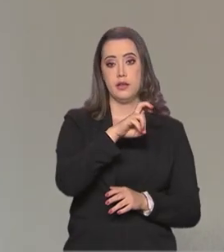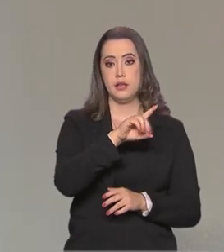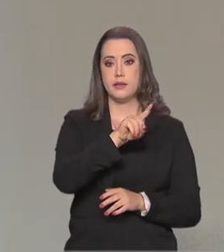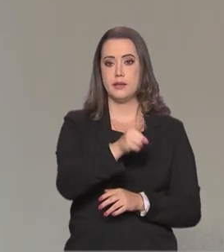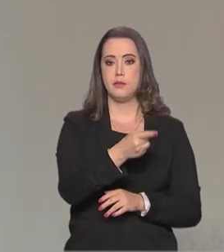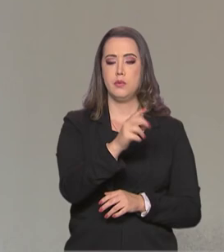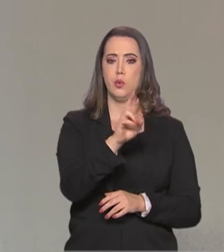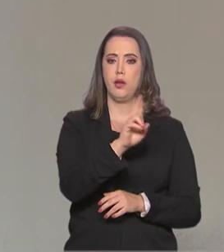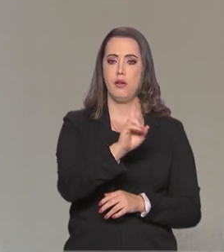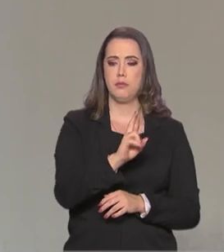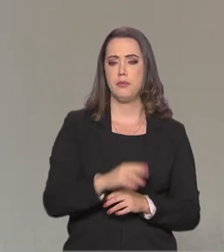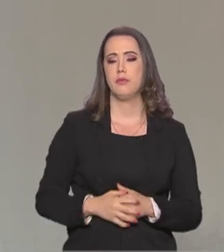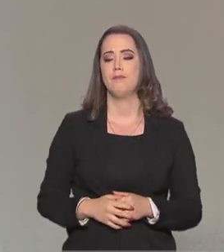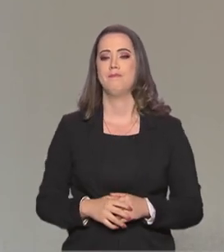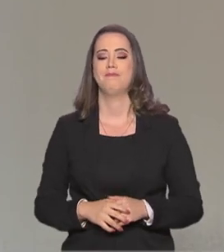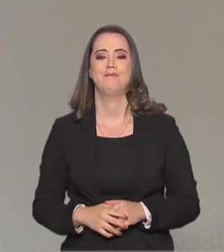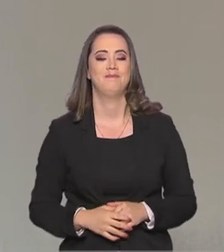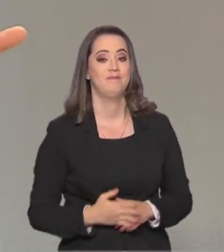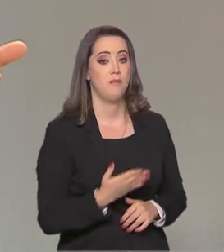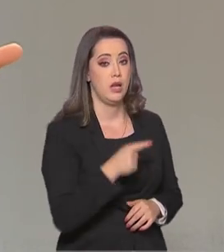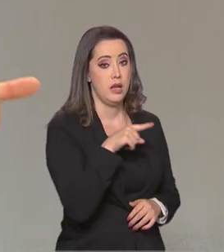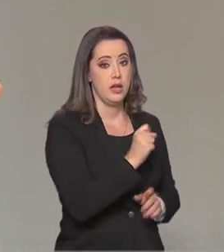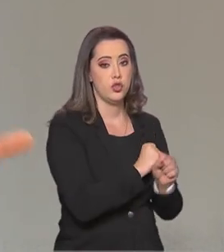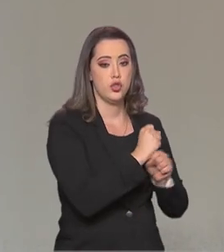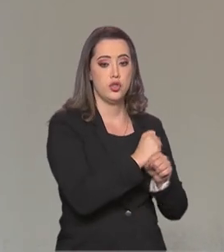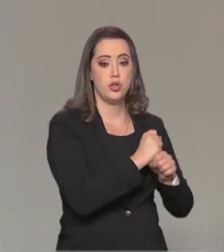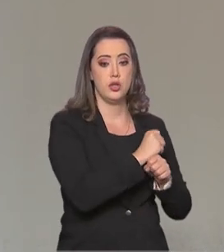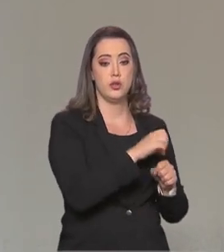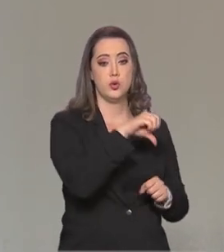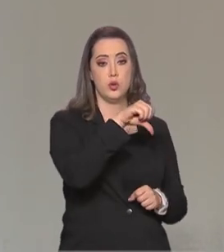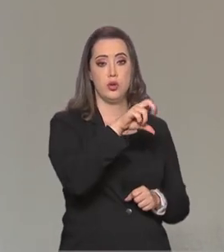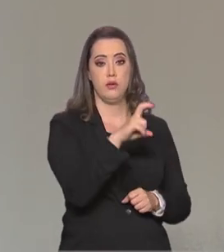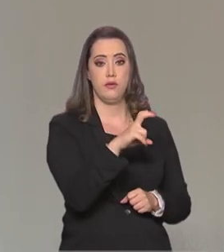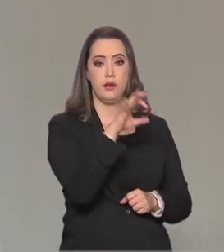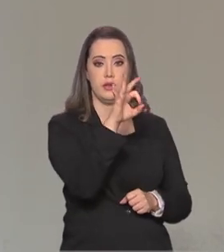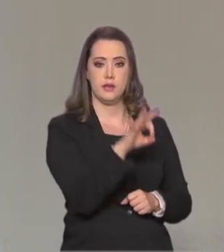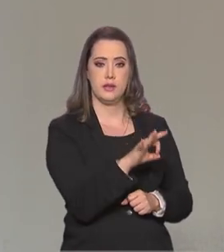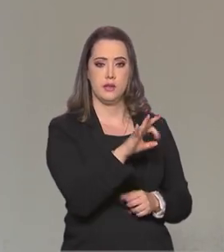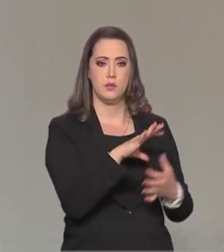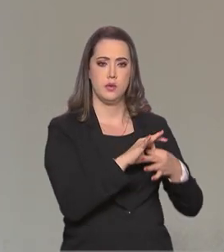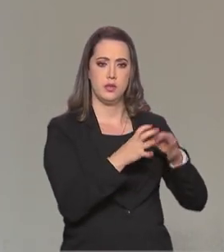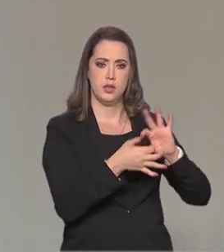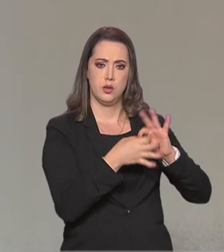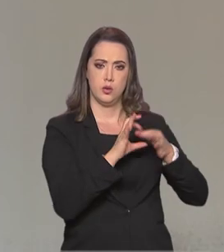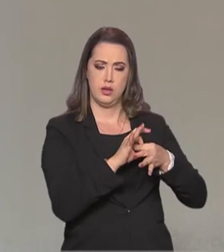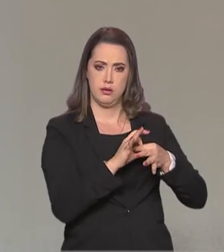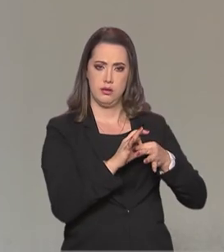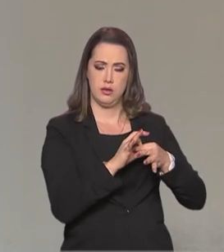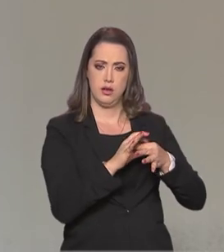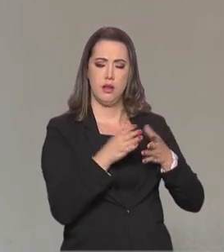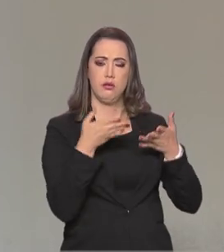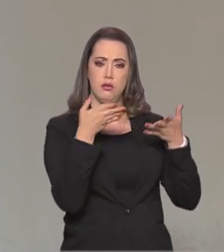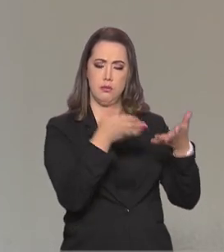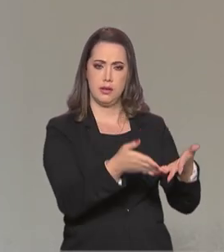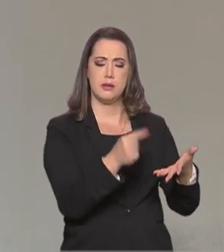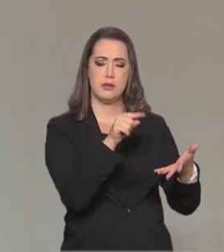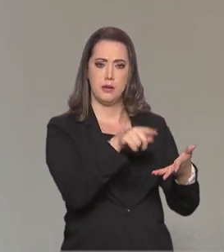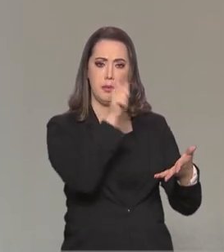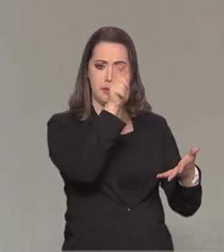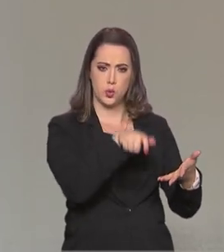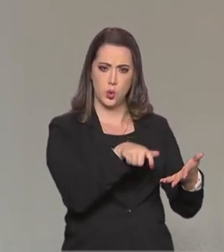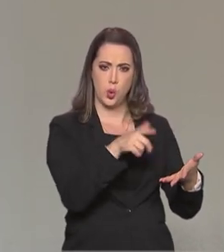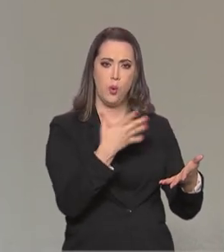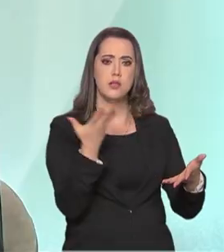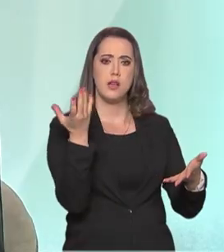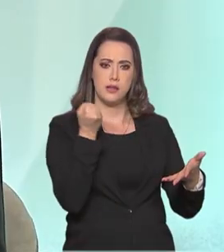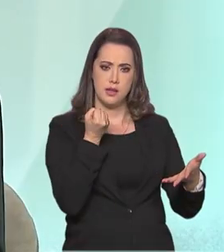esse ano, o Bolsa Atleta está com 95% dos atletas que participam das Olimpíadas são do Bolsa Atleta, né? Um número recorde